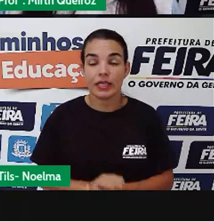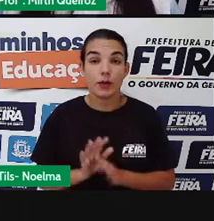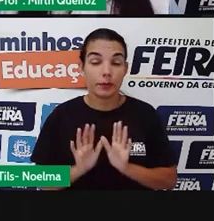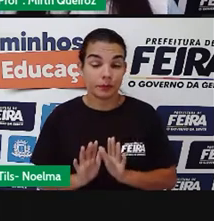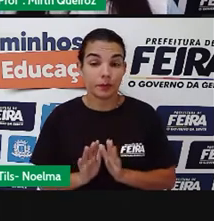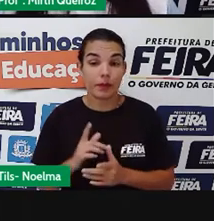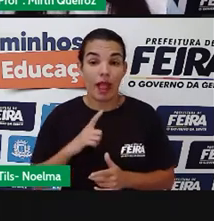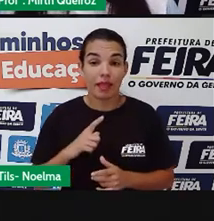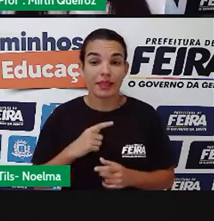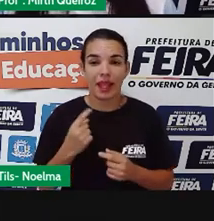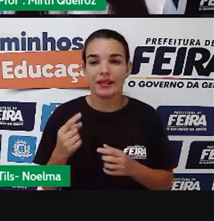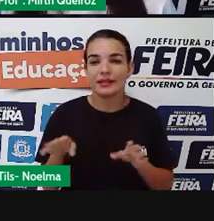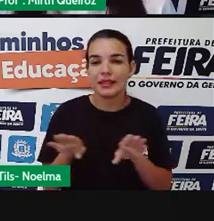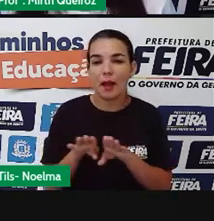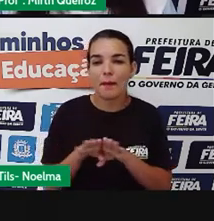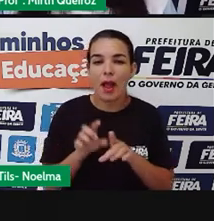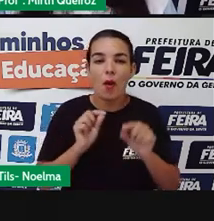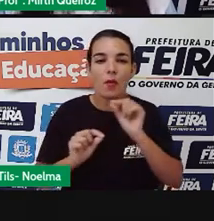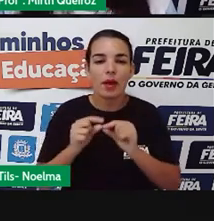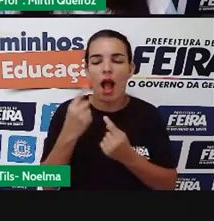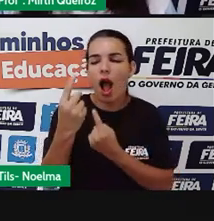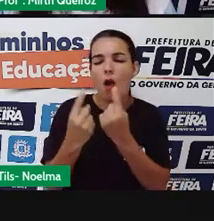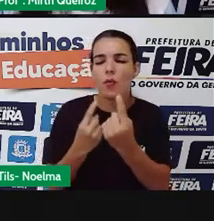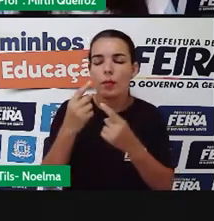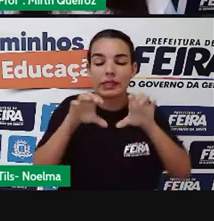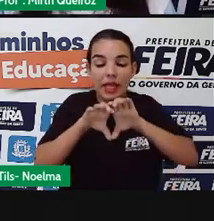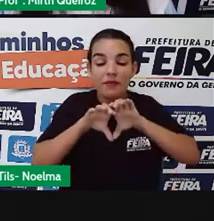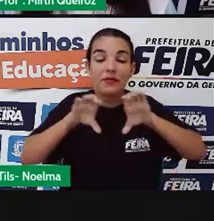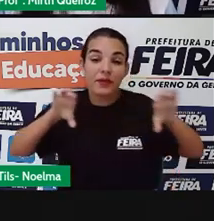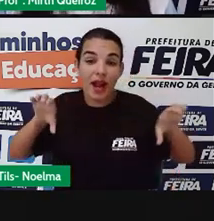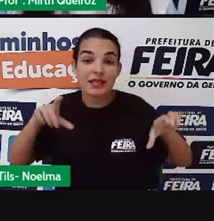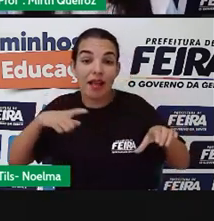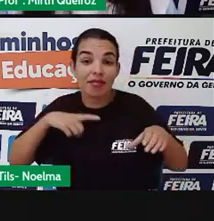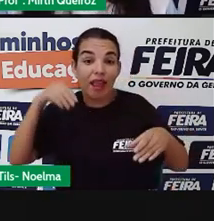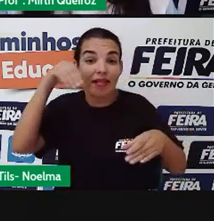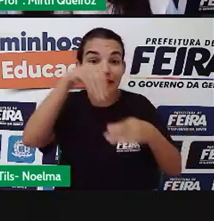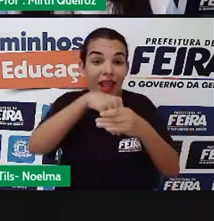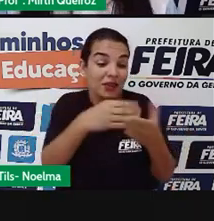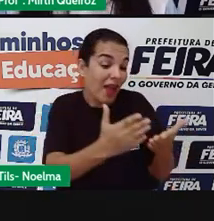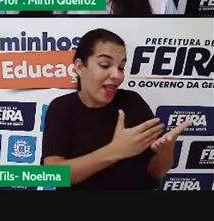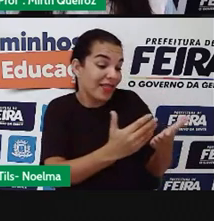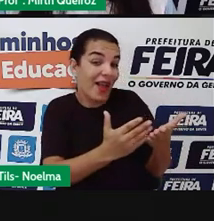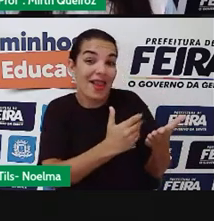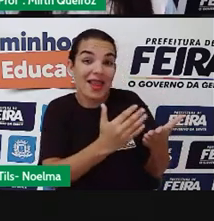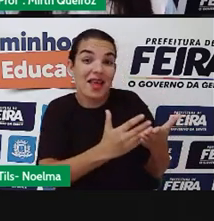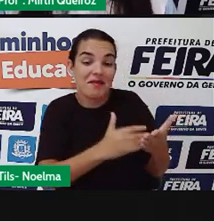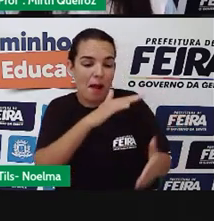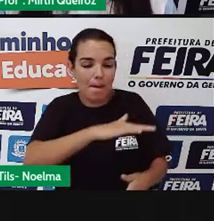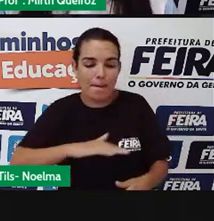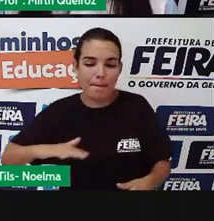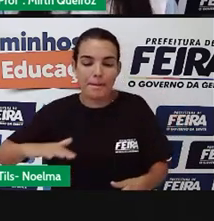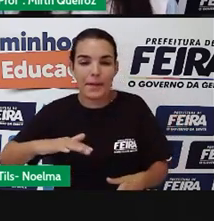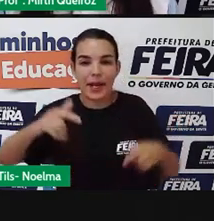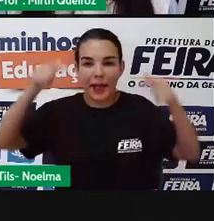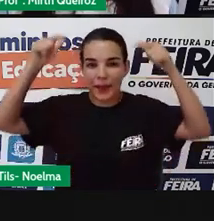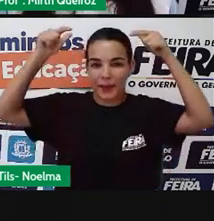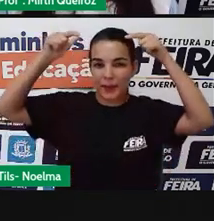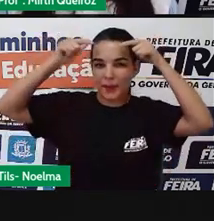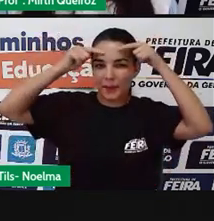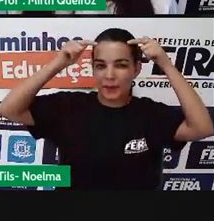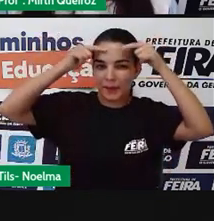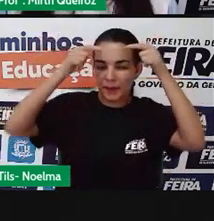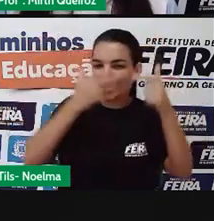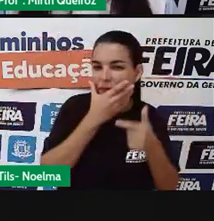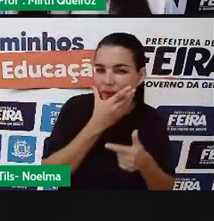E eu trouxe aqui para vocês algumas frases que aparecem no decorrer do livro e que eu achei bastante